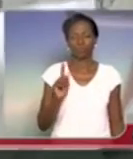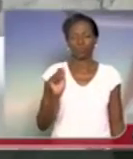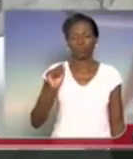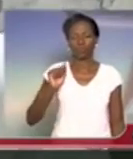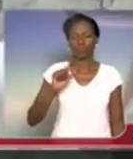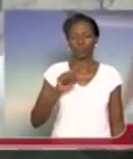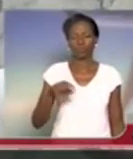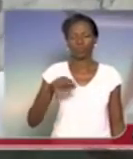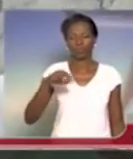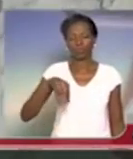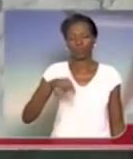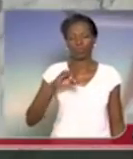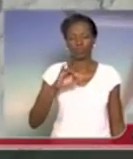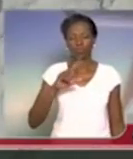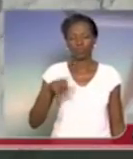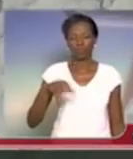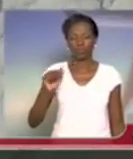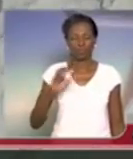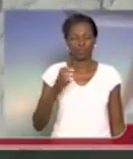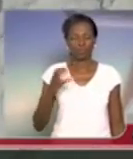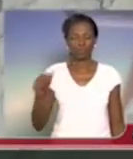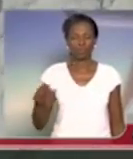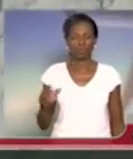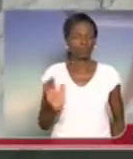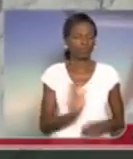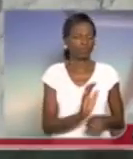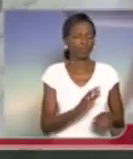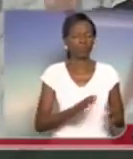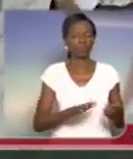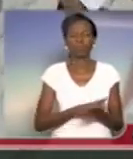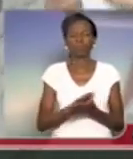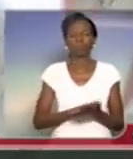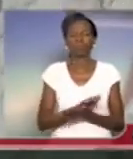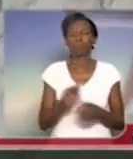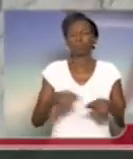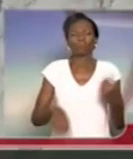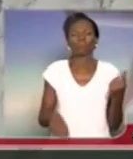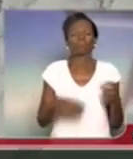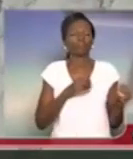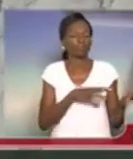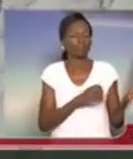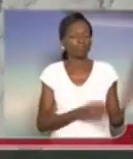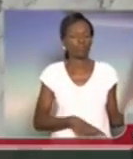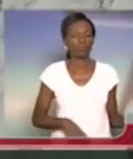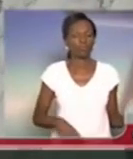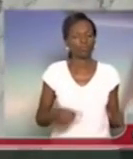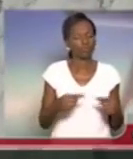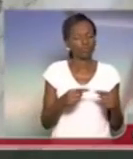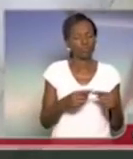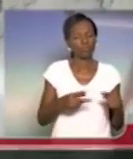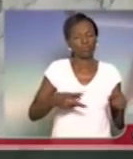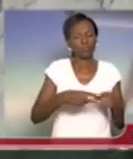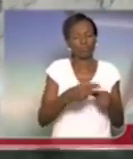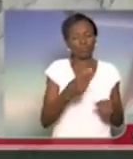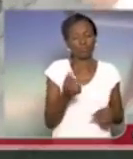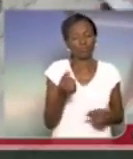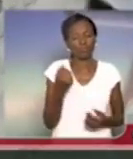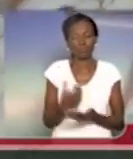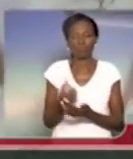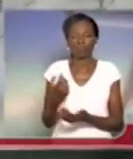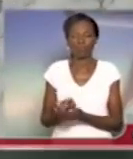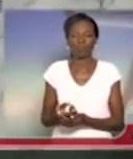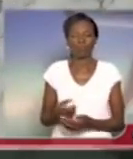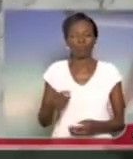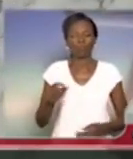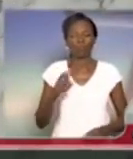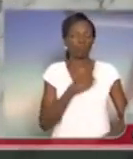com educação, é um projeto de austeridade, de ajuste fiscal, de corte de gastos com a educação, é disso que se trata, não